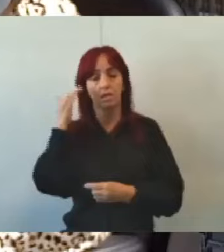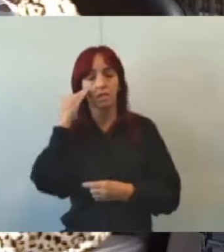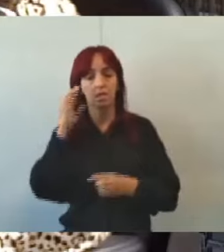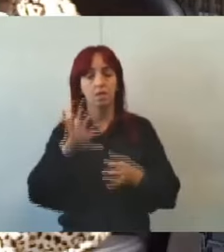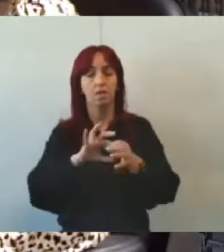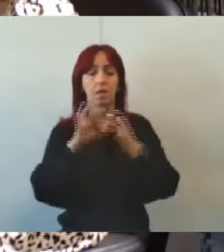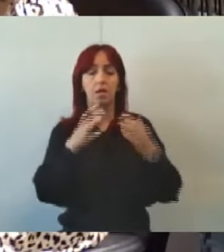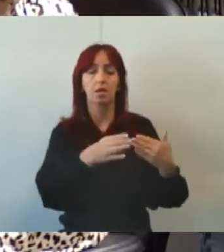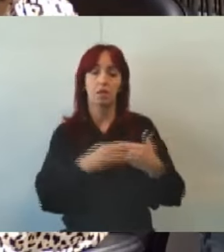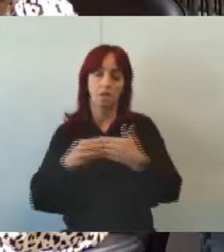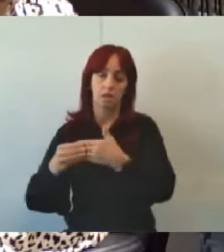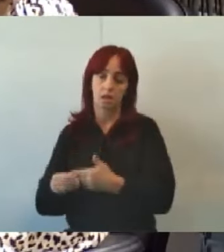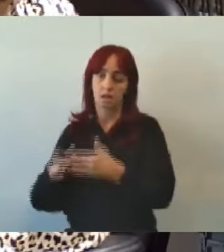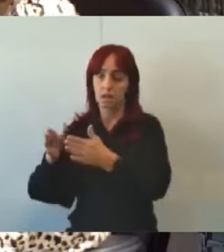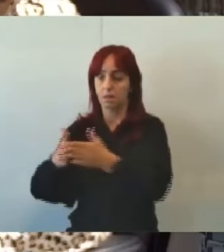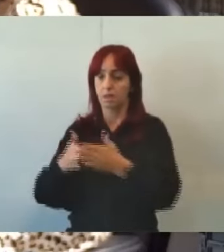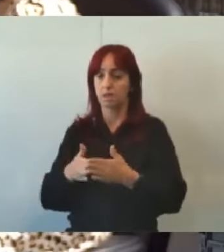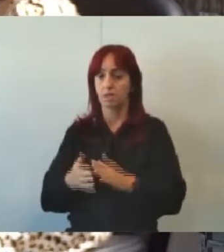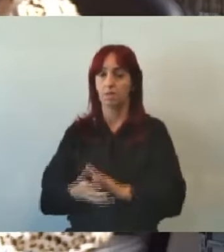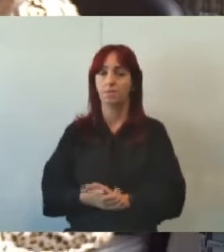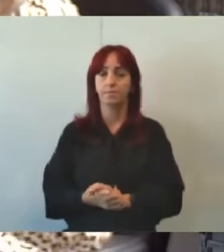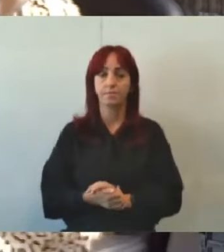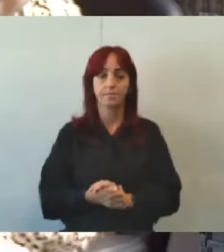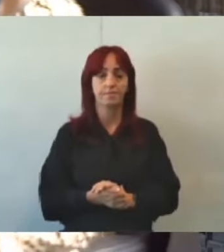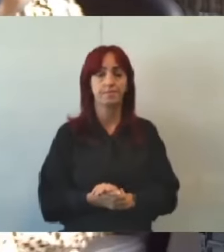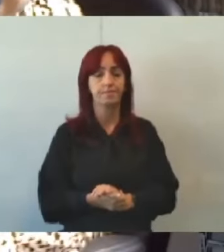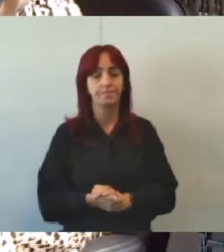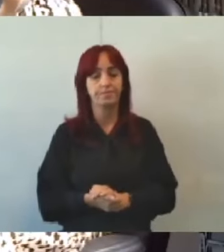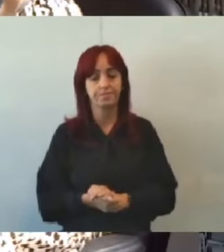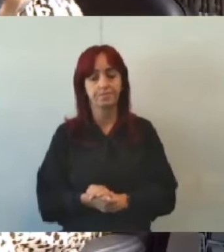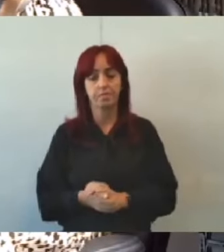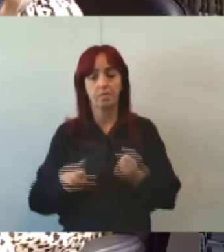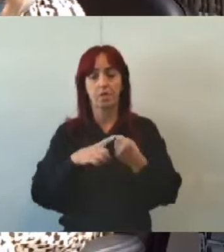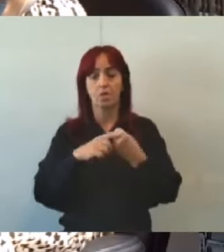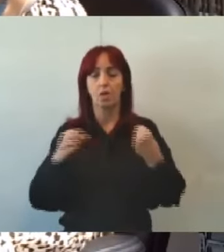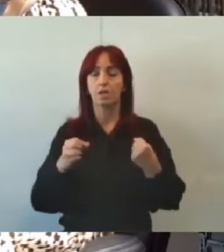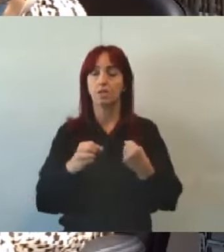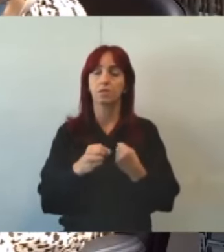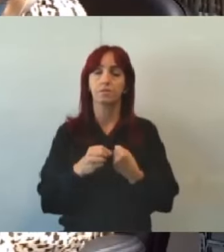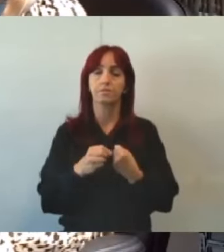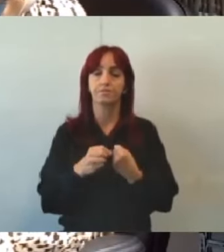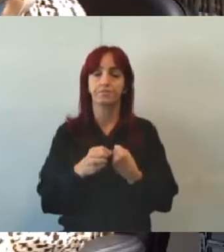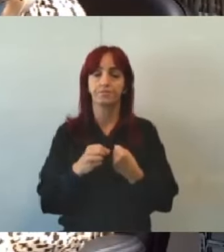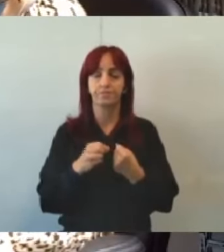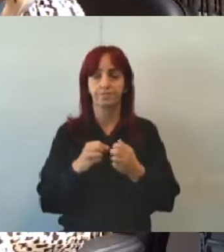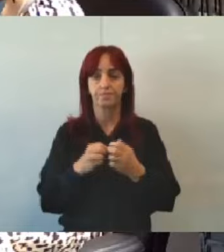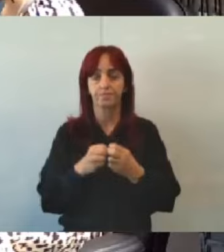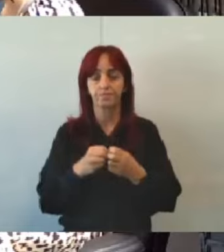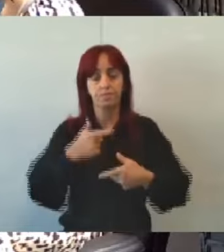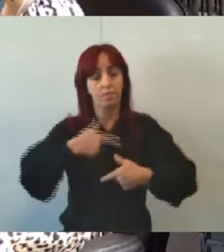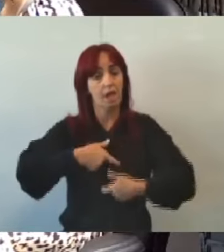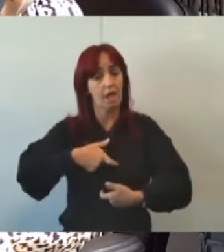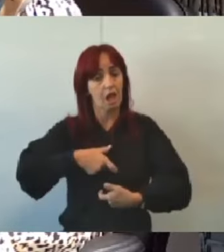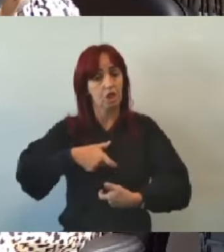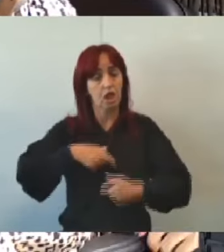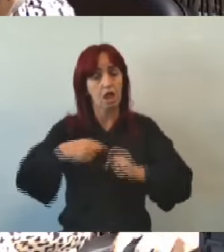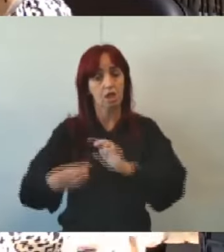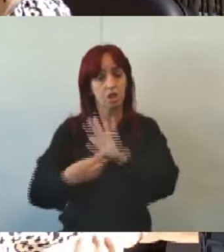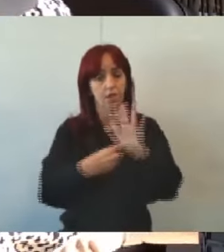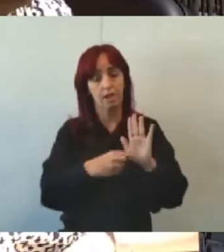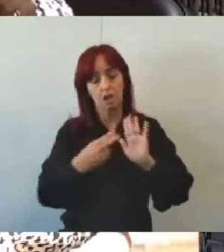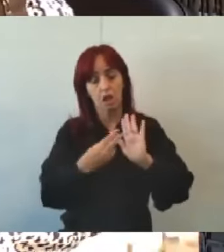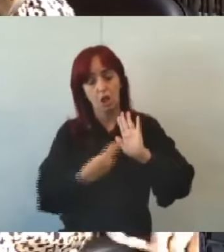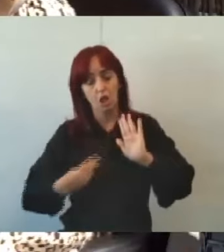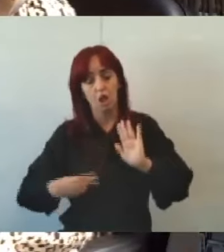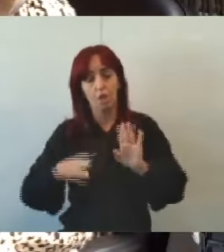solicitações e acompanhamento dos casos o artigo inciso 7 crachá de identificação de uso individual por conselheiro que